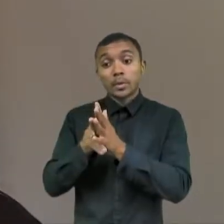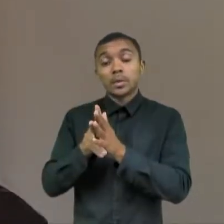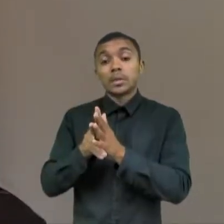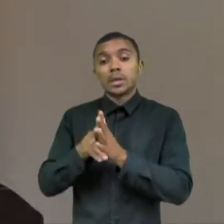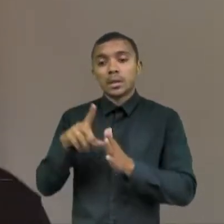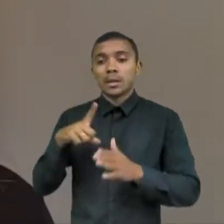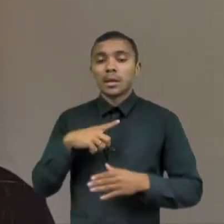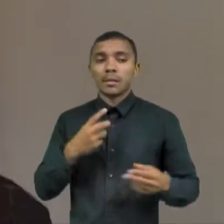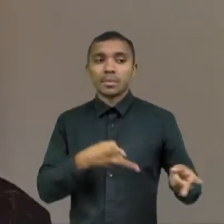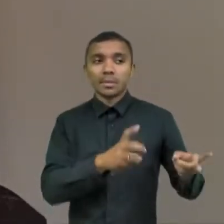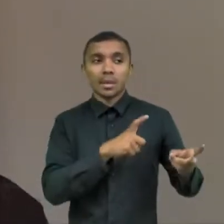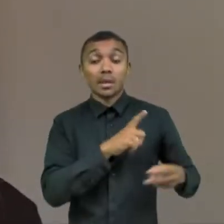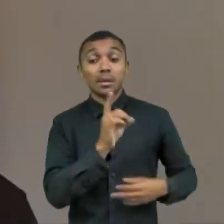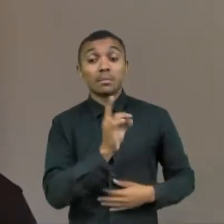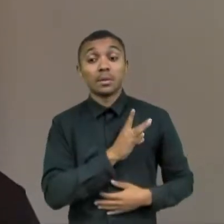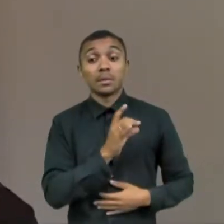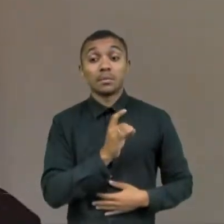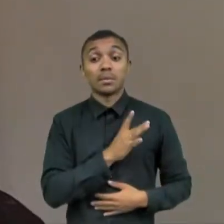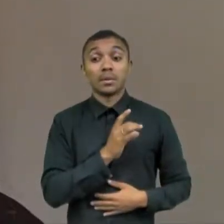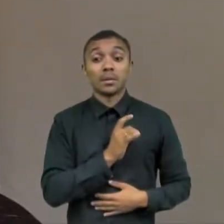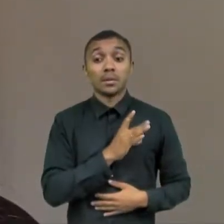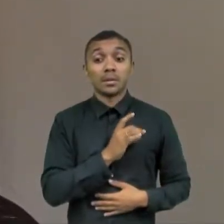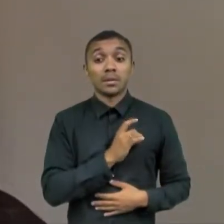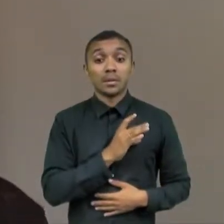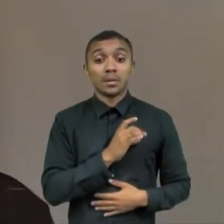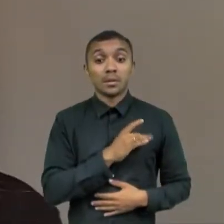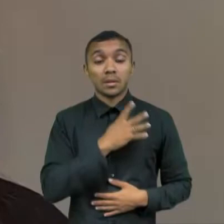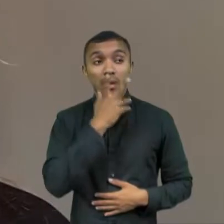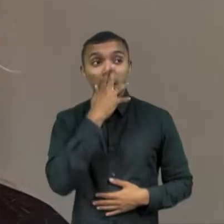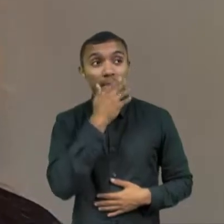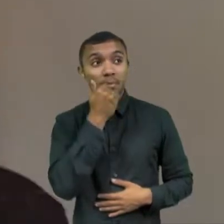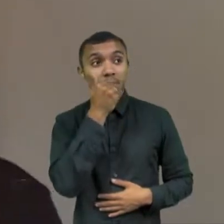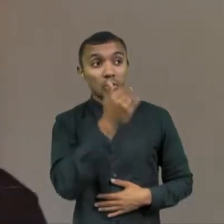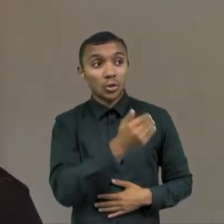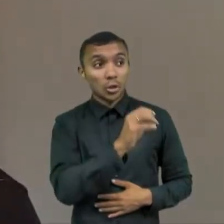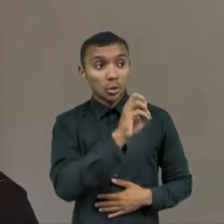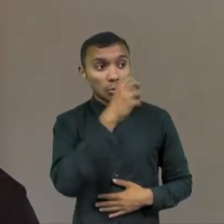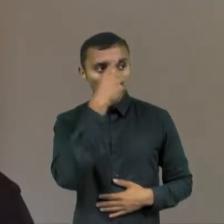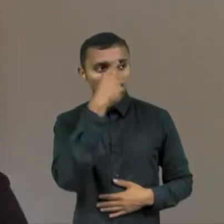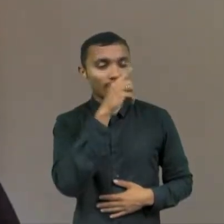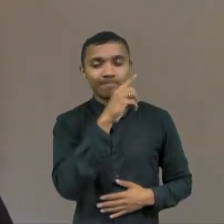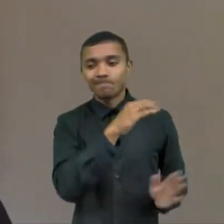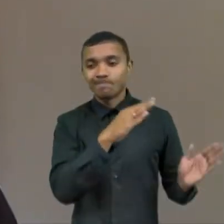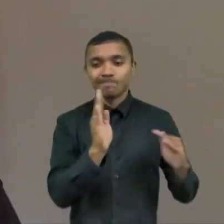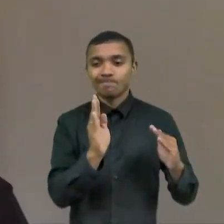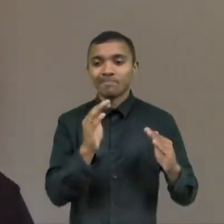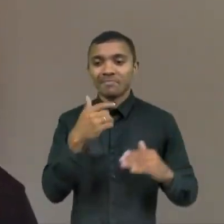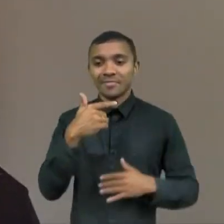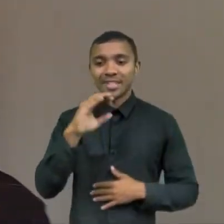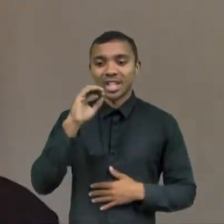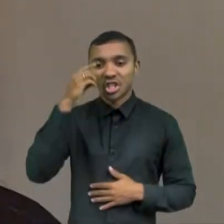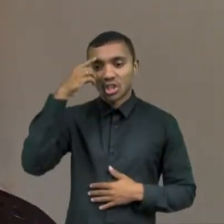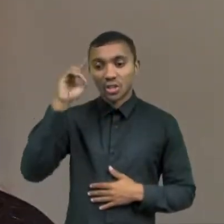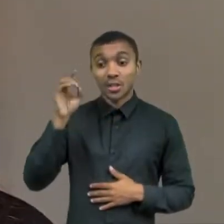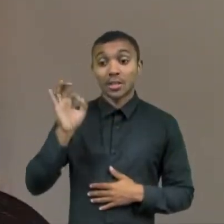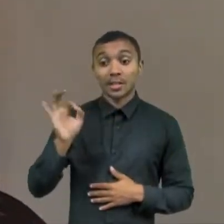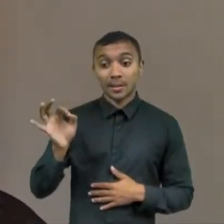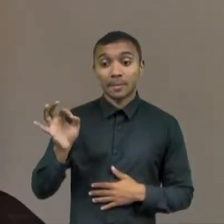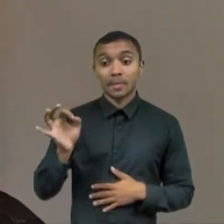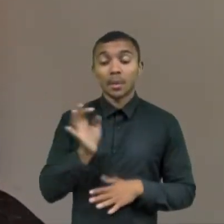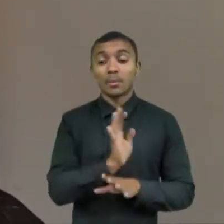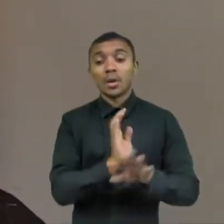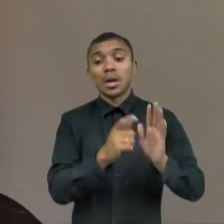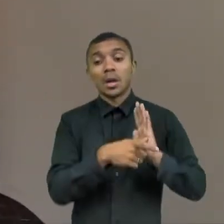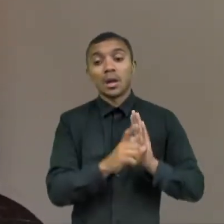grande de, inclusive, oferecer uma extensão desse período de cinco para vinte dias ou mais, baseado em alguns